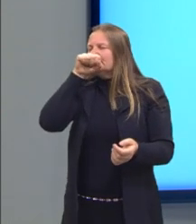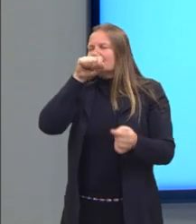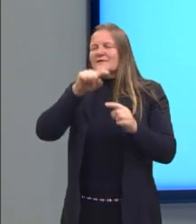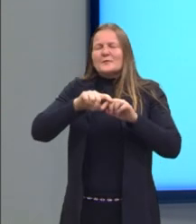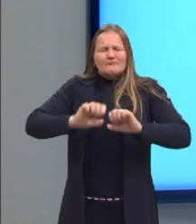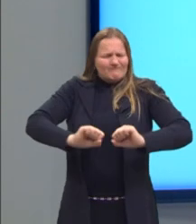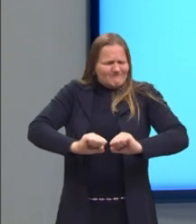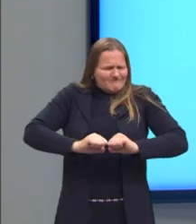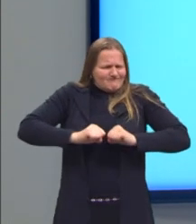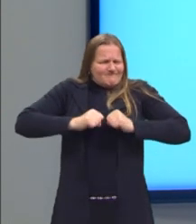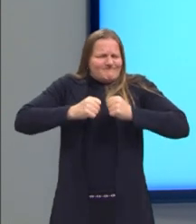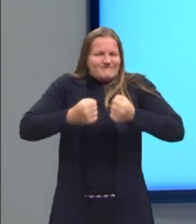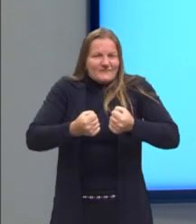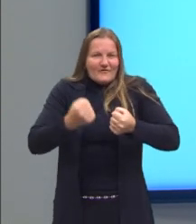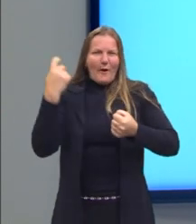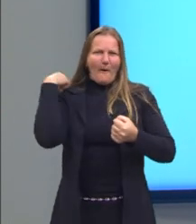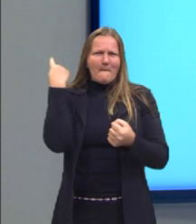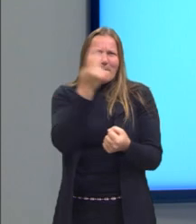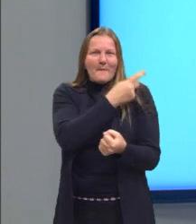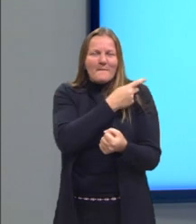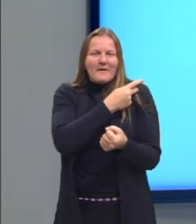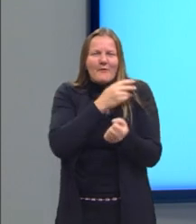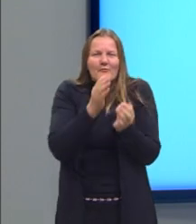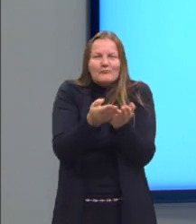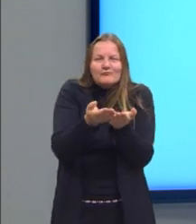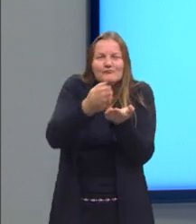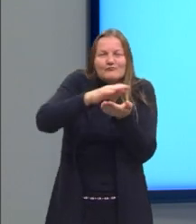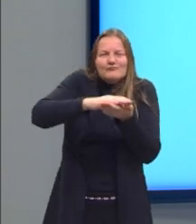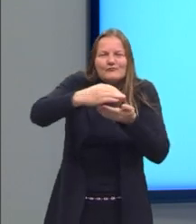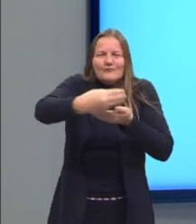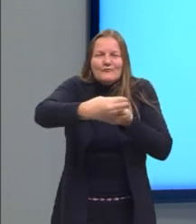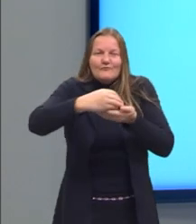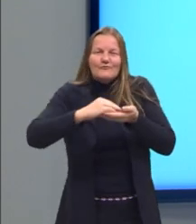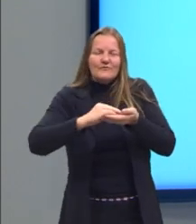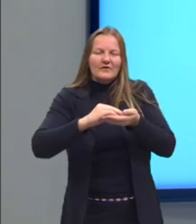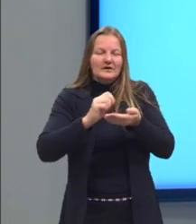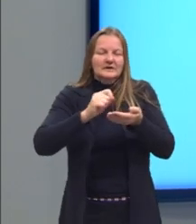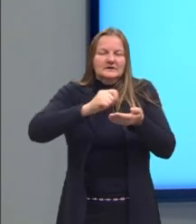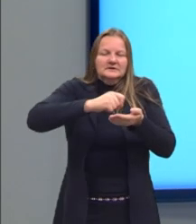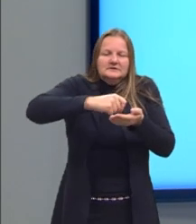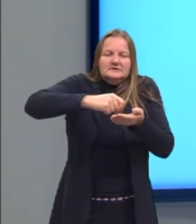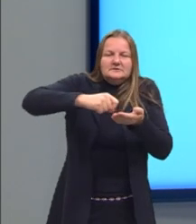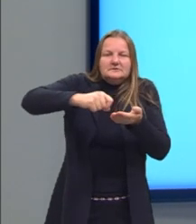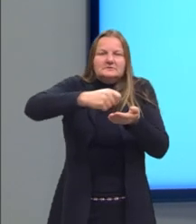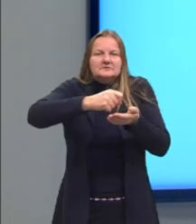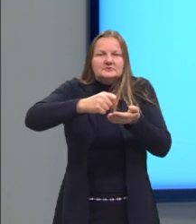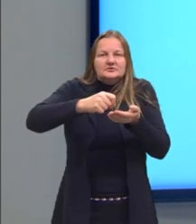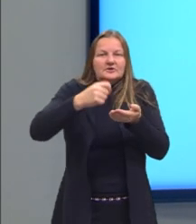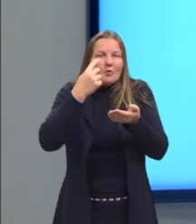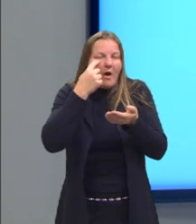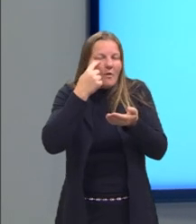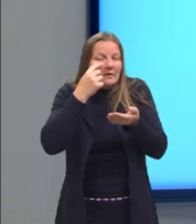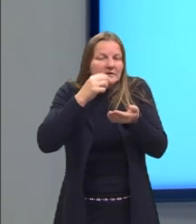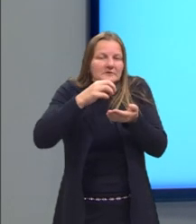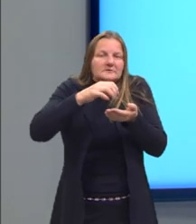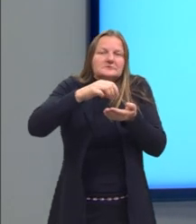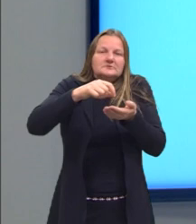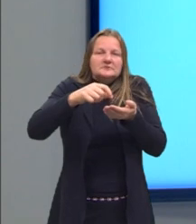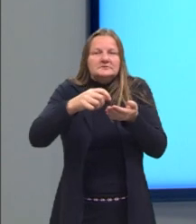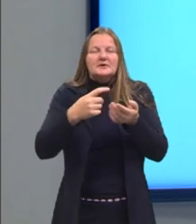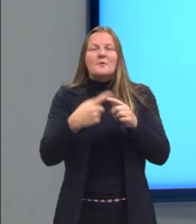esforço do pulmão capturado pelo envelope, a letra tremendo como uma pálpebra. Não a cola